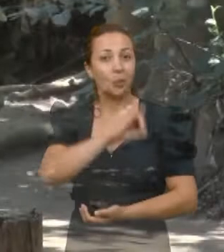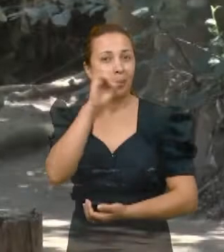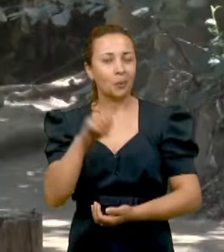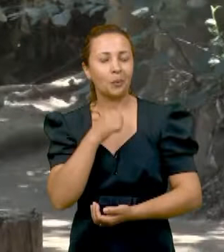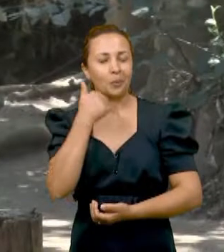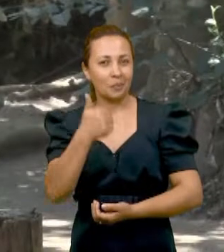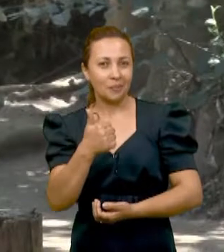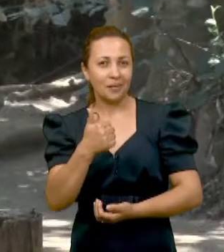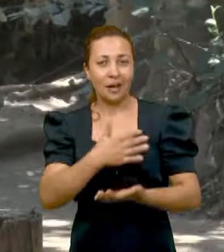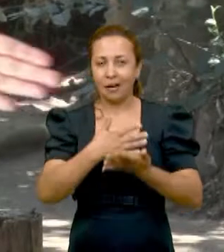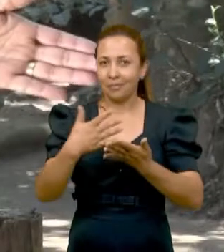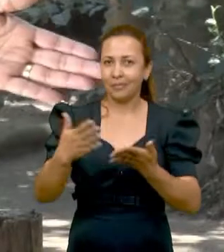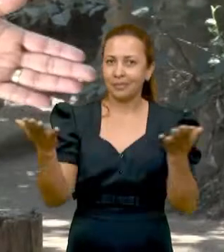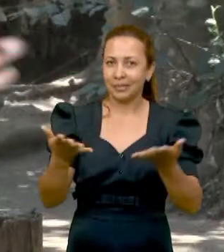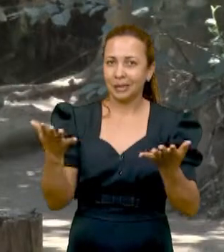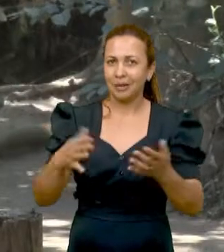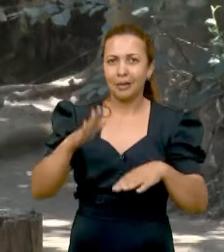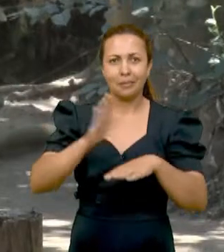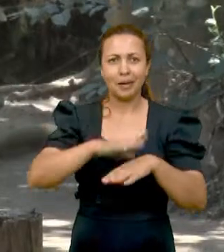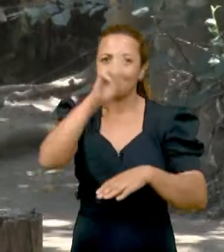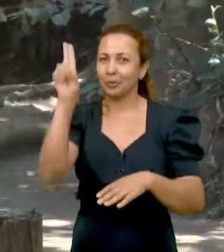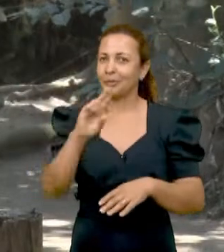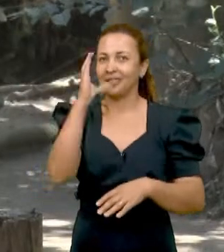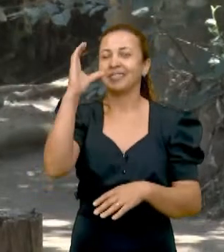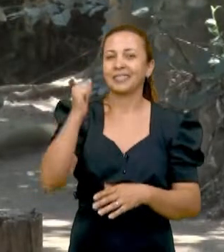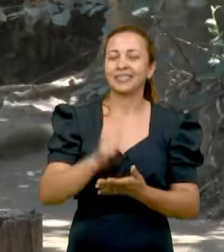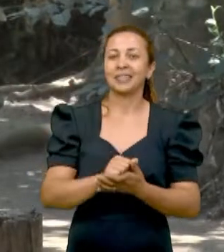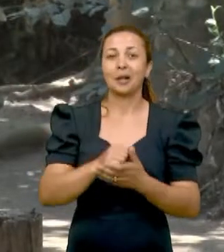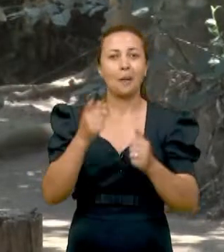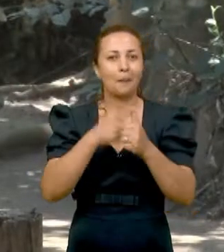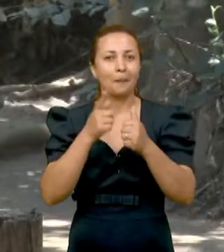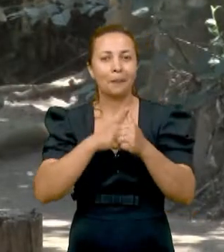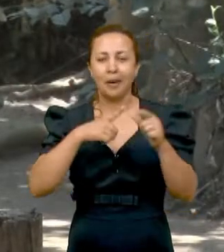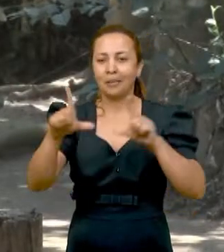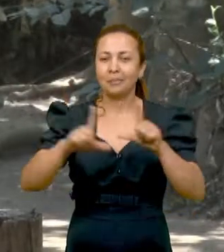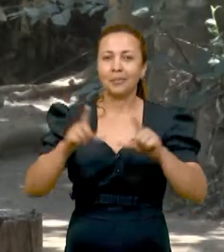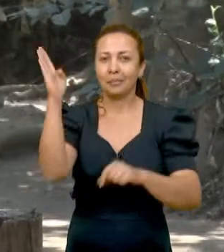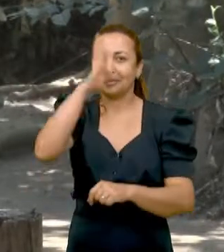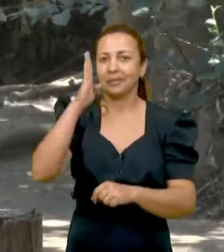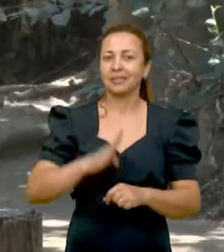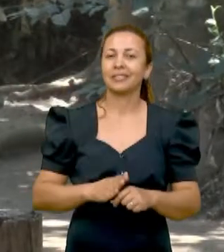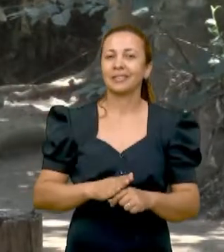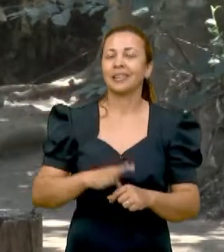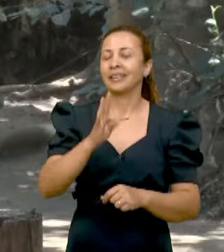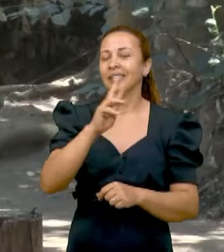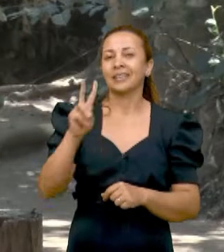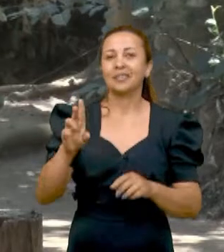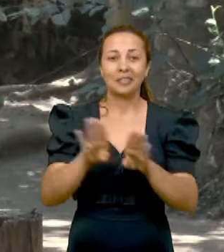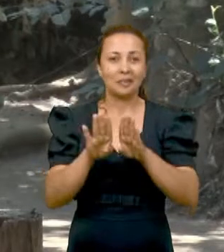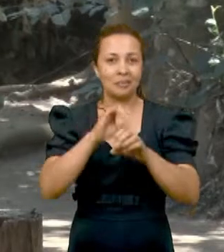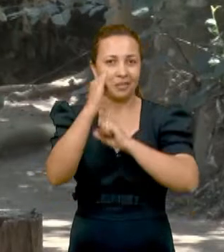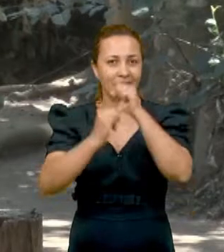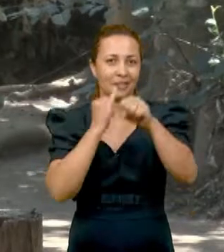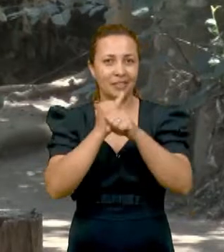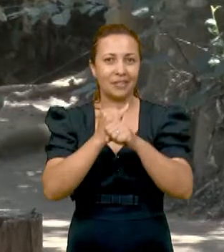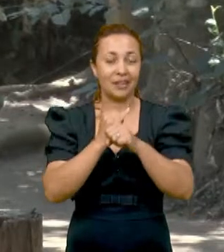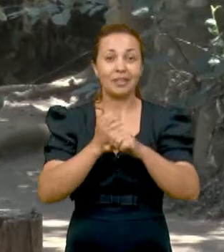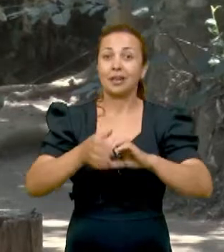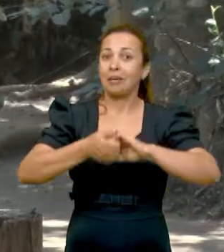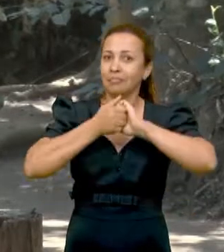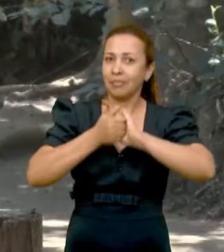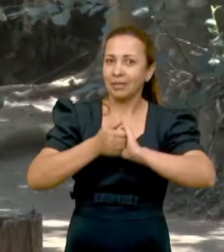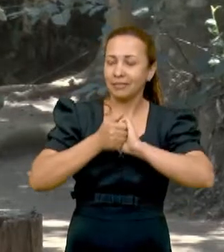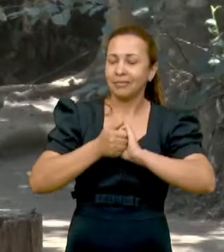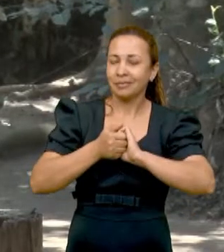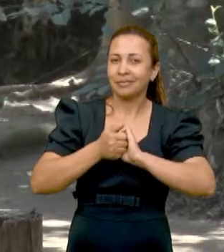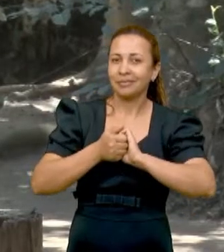Olá, tudo bem? A partir de agora, mais um Univerciência, o primeiro programa brasileiro de TV e internet realizado